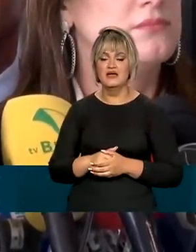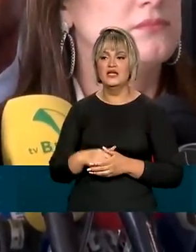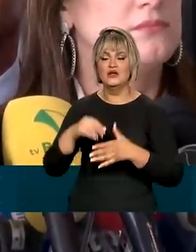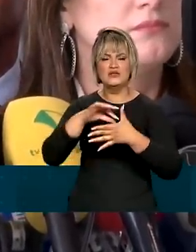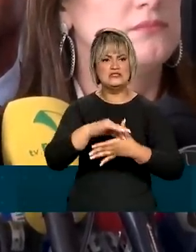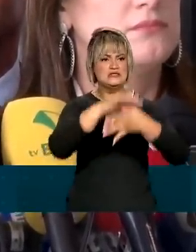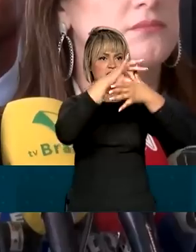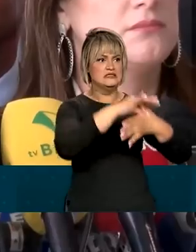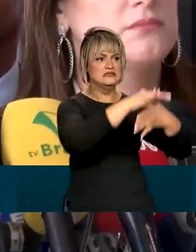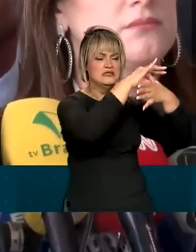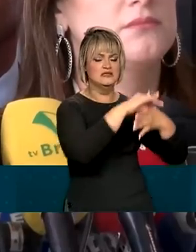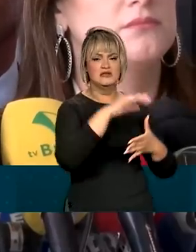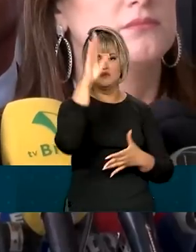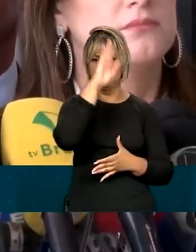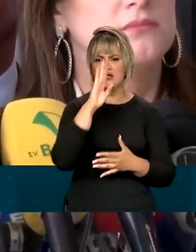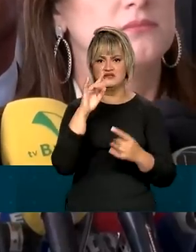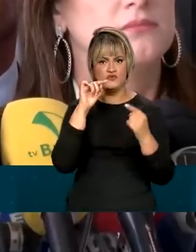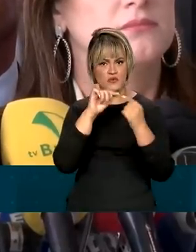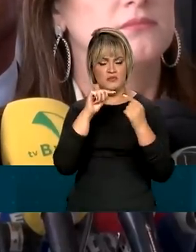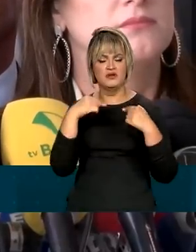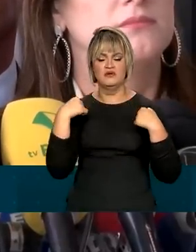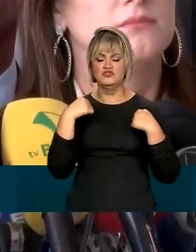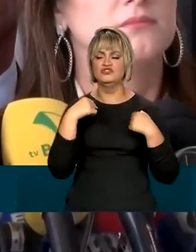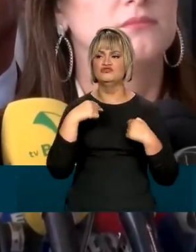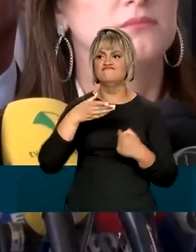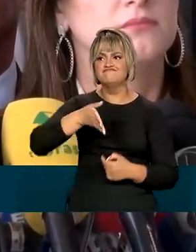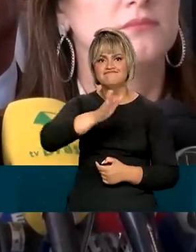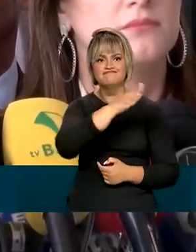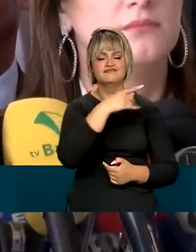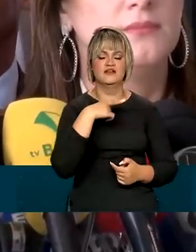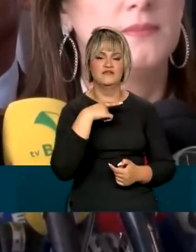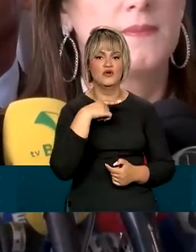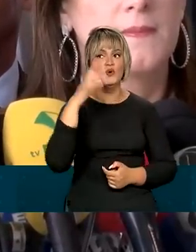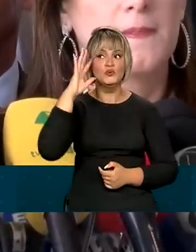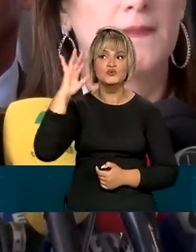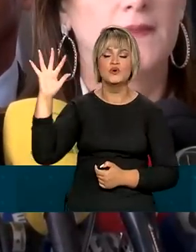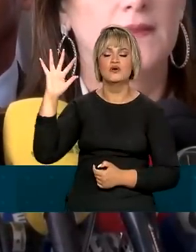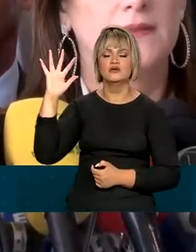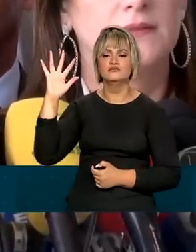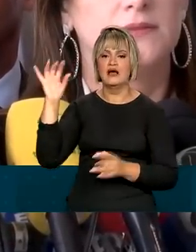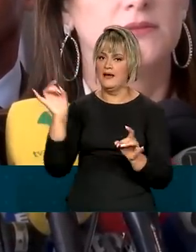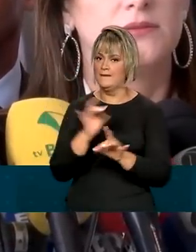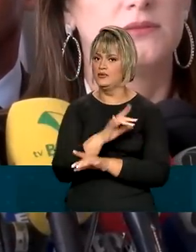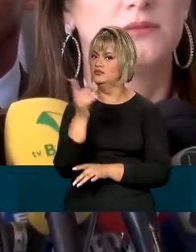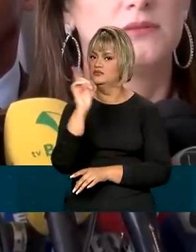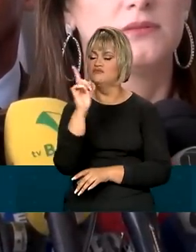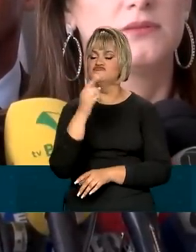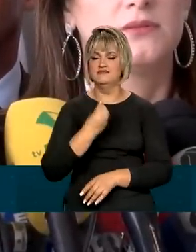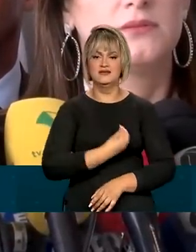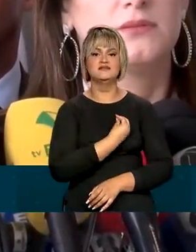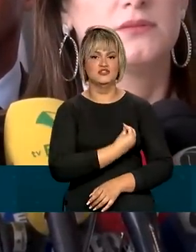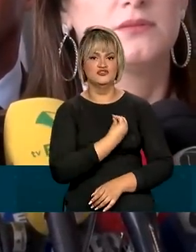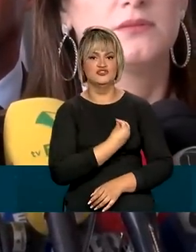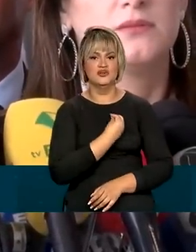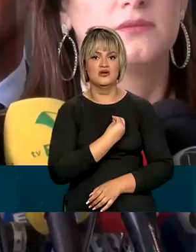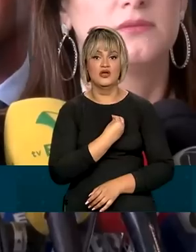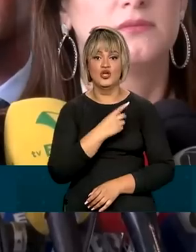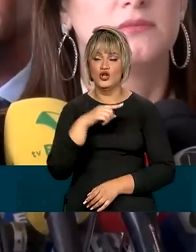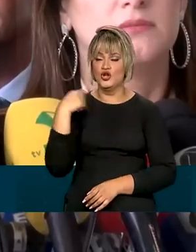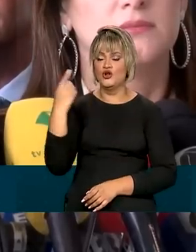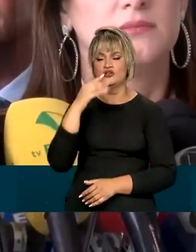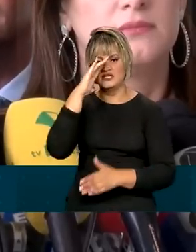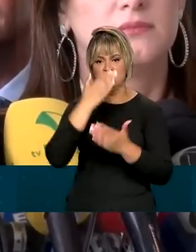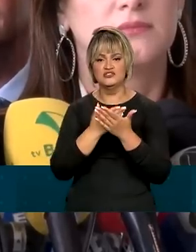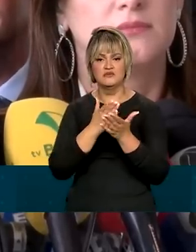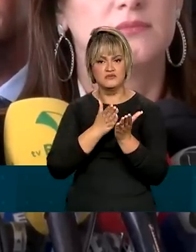Brasil. Nossos sonhos seguem mais vivos do que nunca. Somos pela ordem e